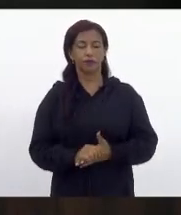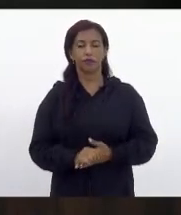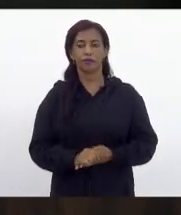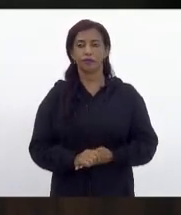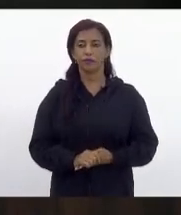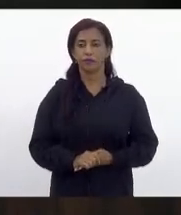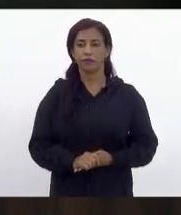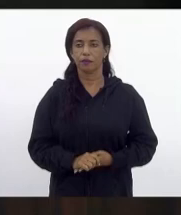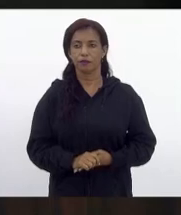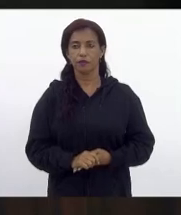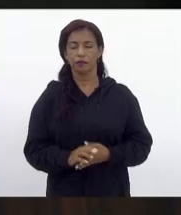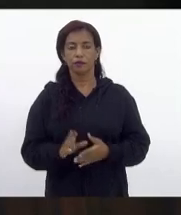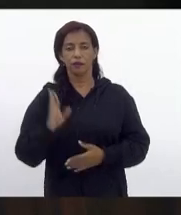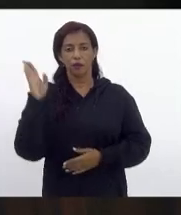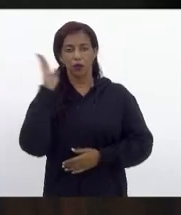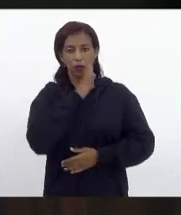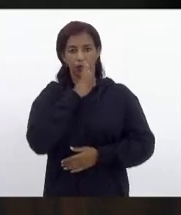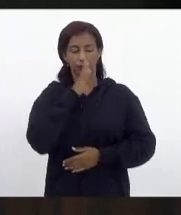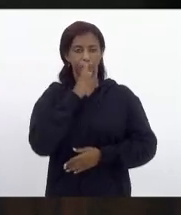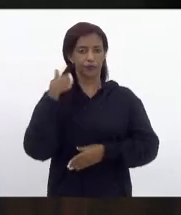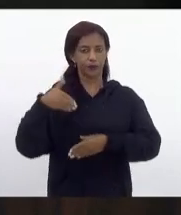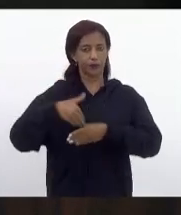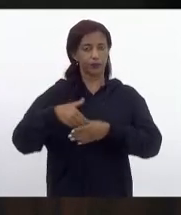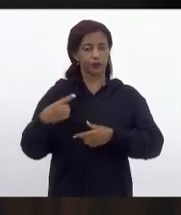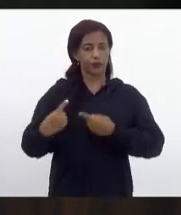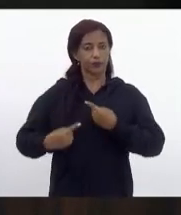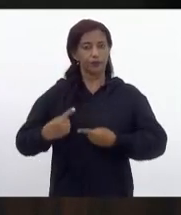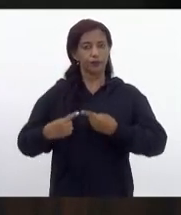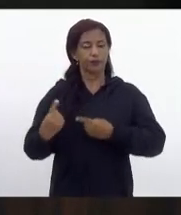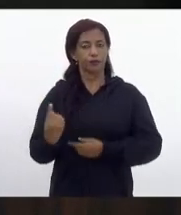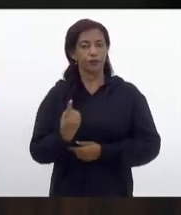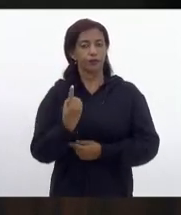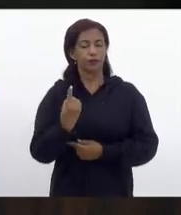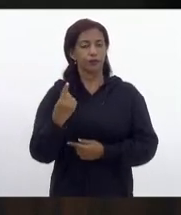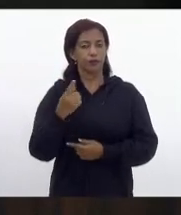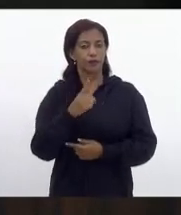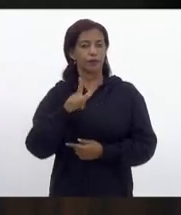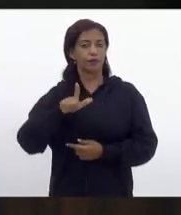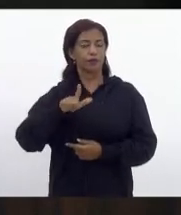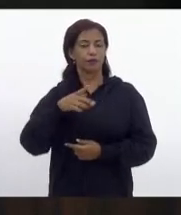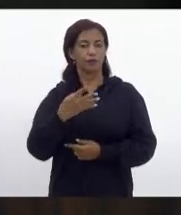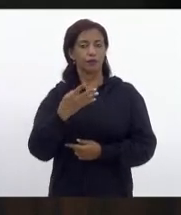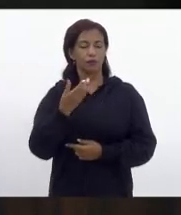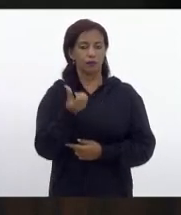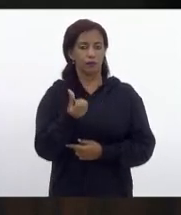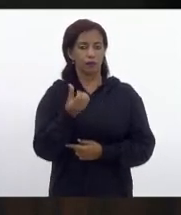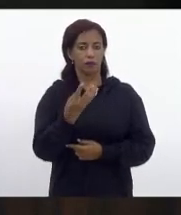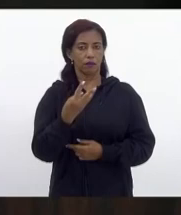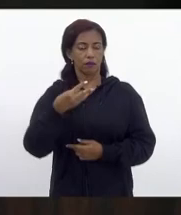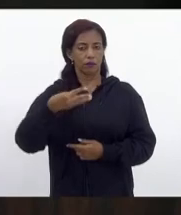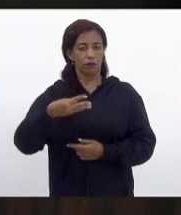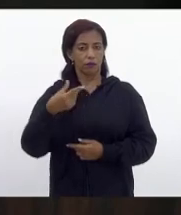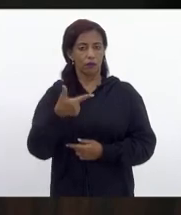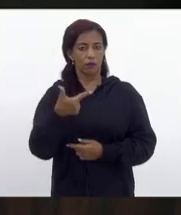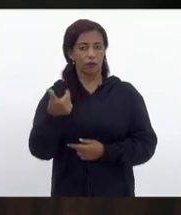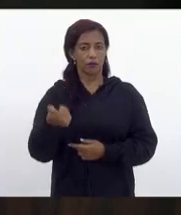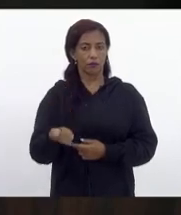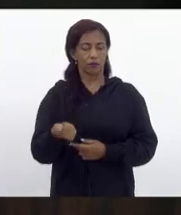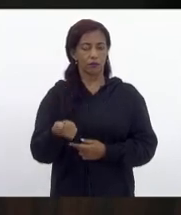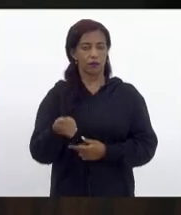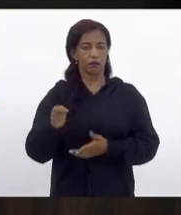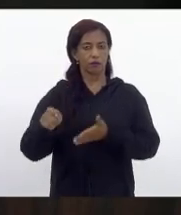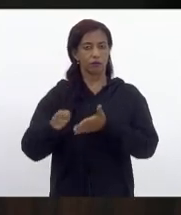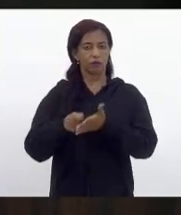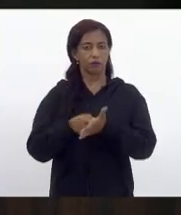autógrafo. Em regime de urgência e votação, discussão única. Projeto de Lei 46.43 de 21, de